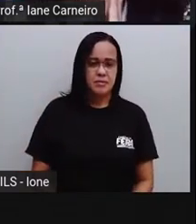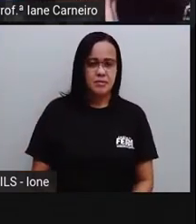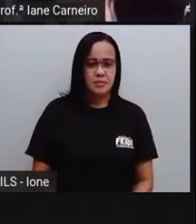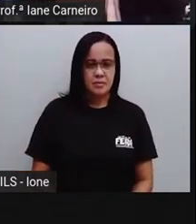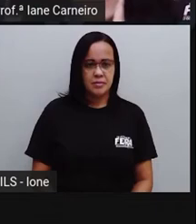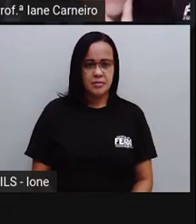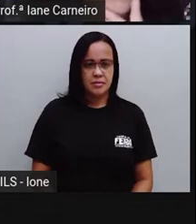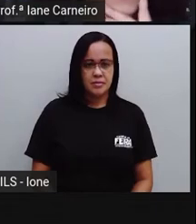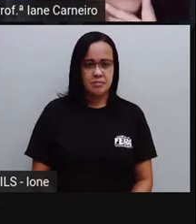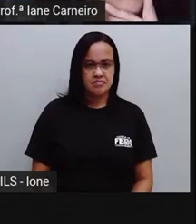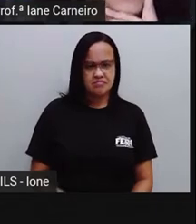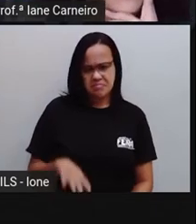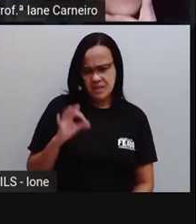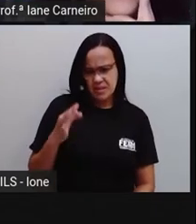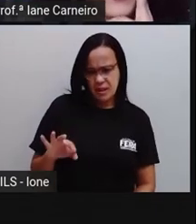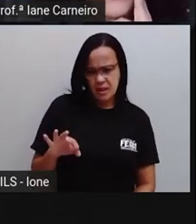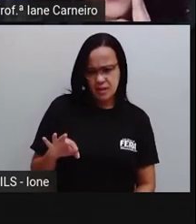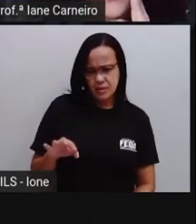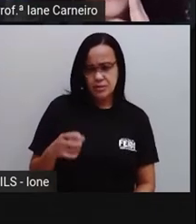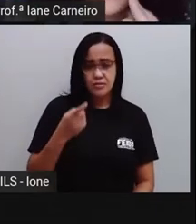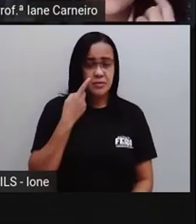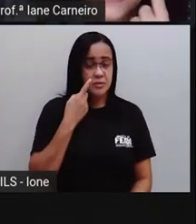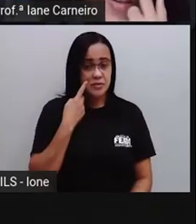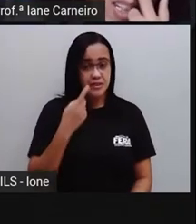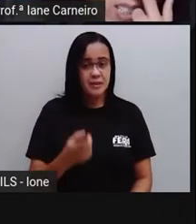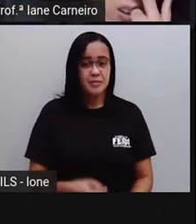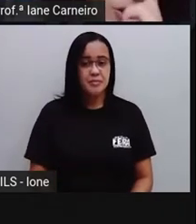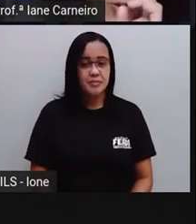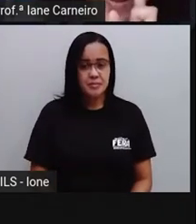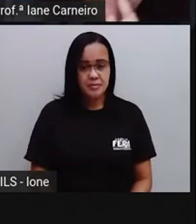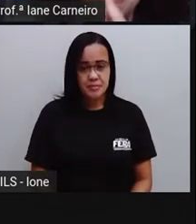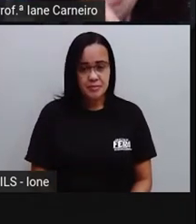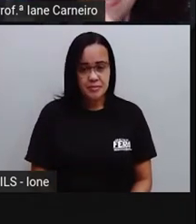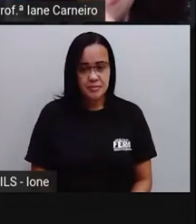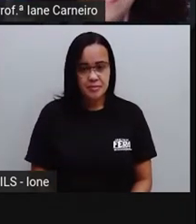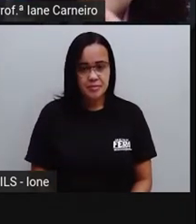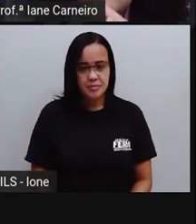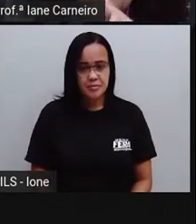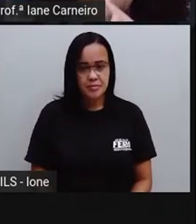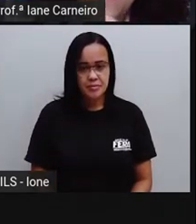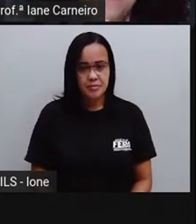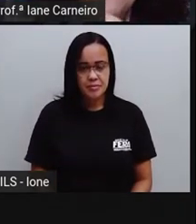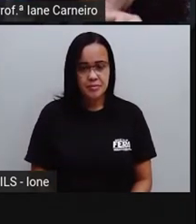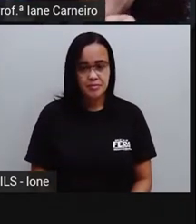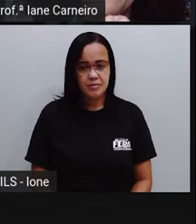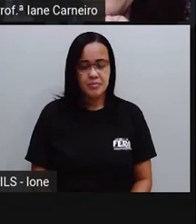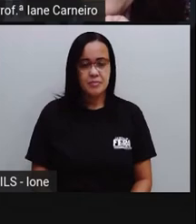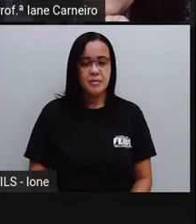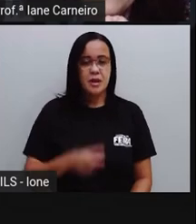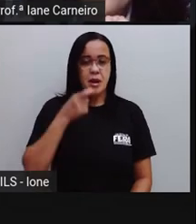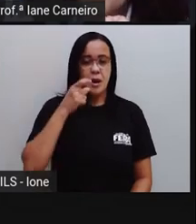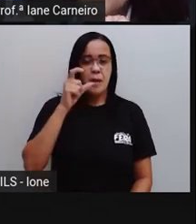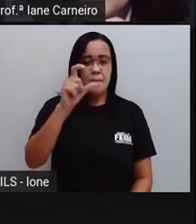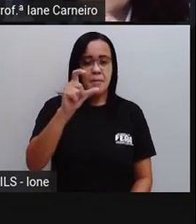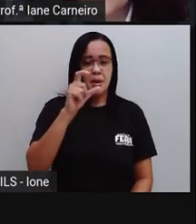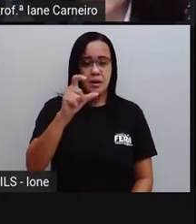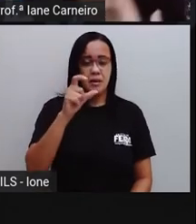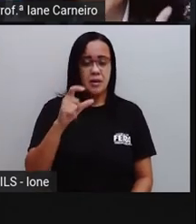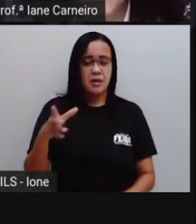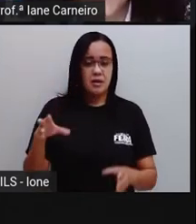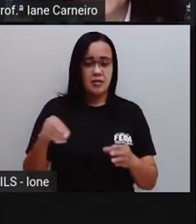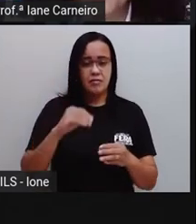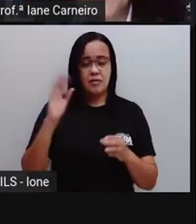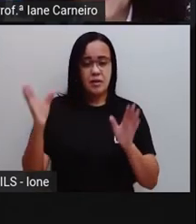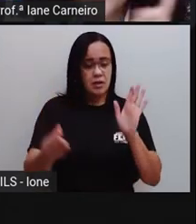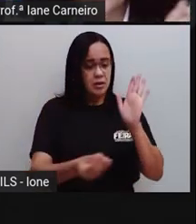Será que tá certo? Vamos conferir nesse instante. Então olha só agora. Arraste a palavra para a posição correta. E aqui